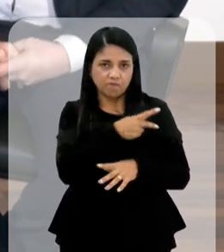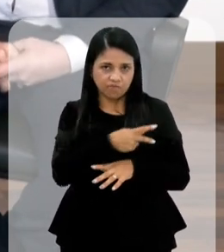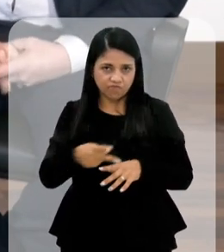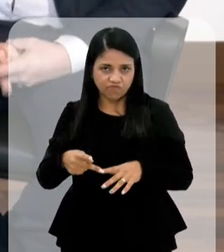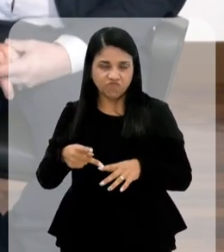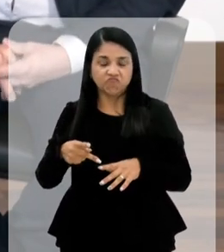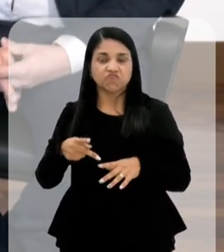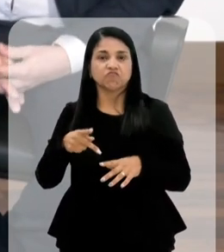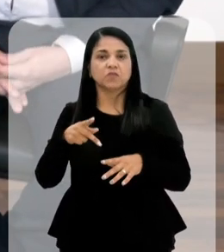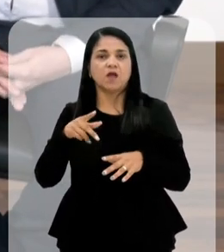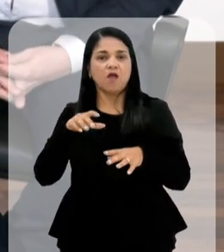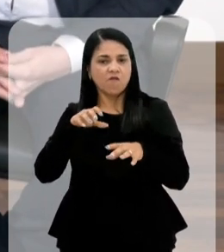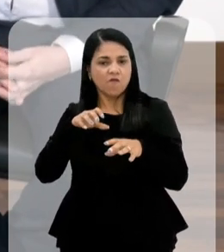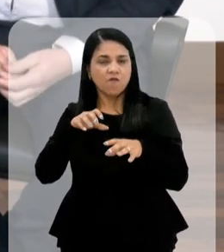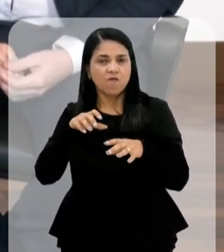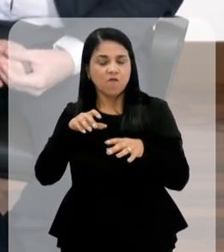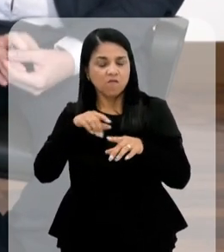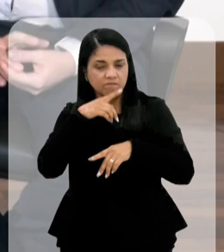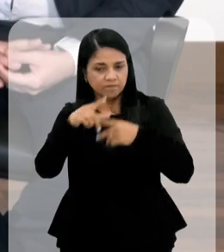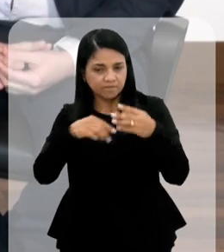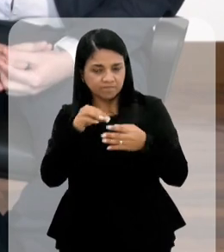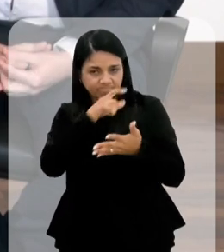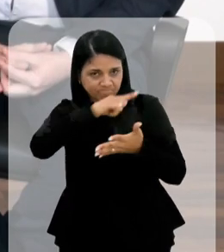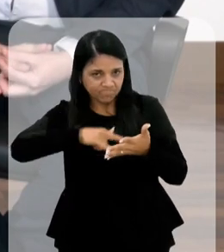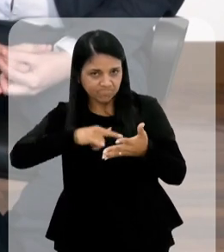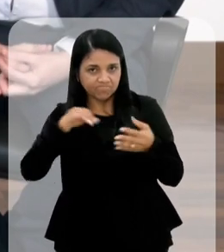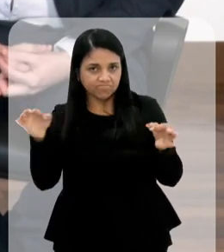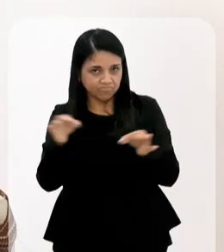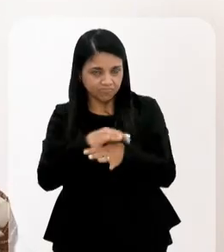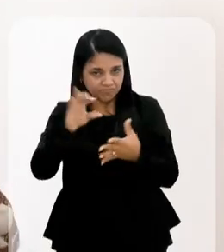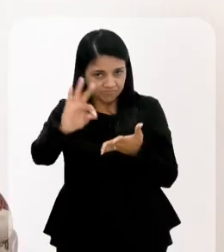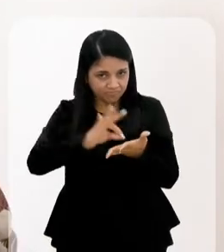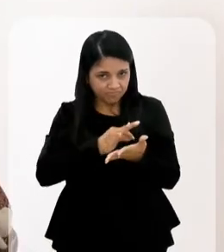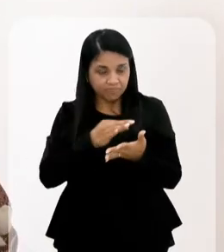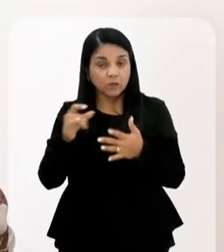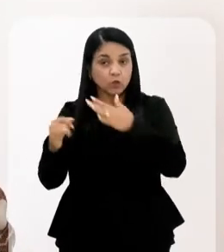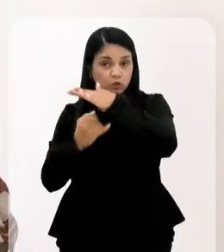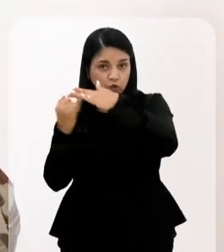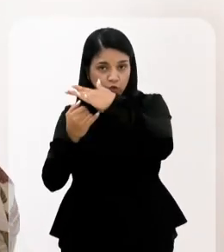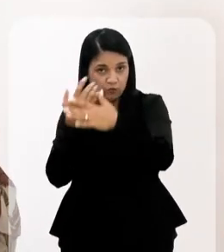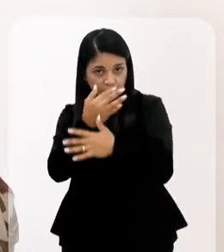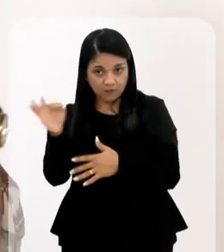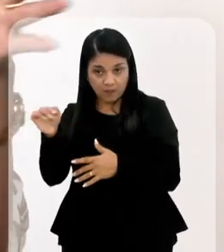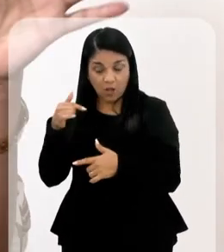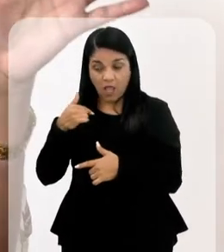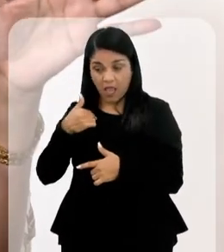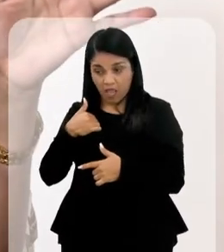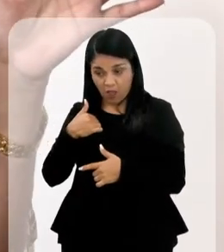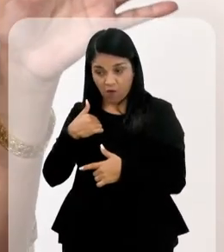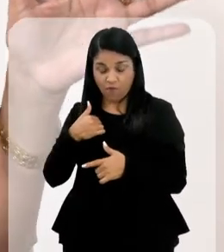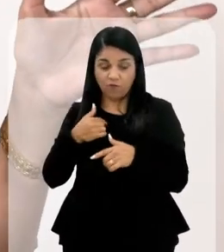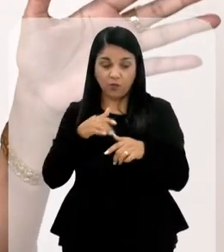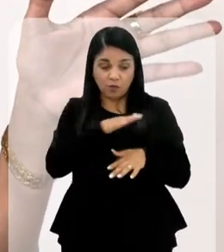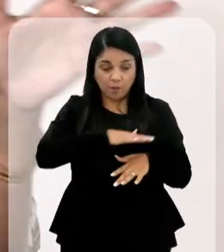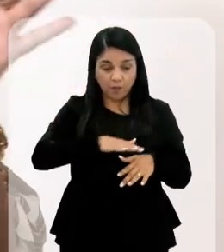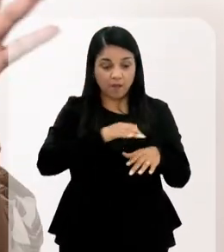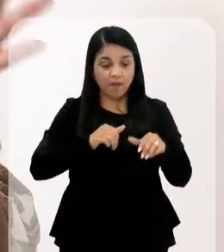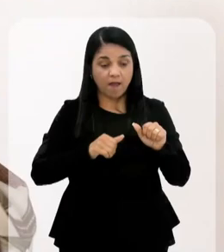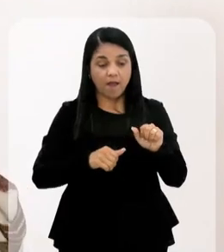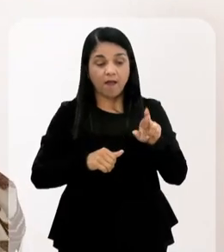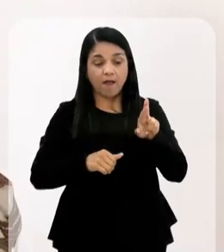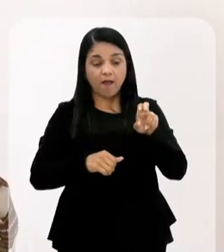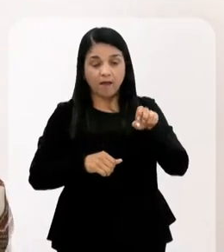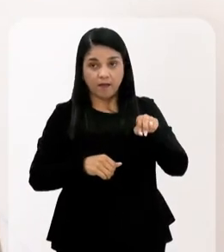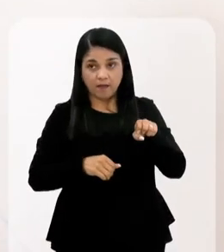justamente para formalizar essas partes do Instituto, aí eu fui só para a Arena,